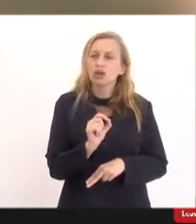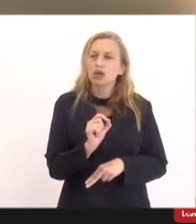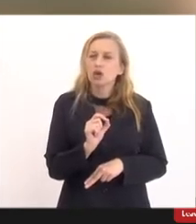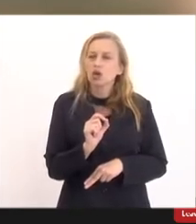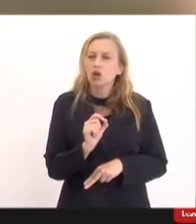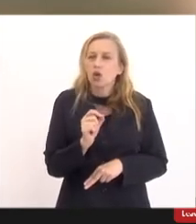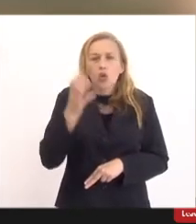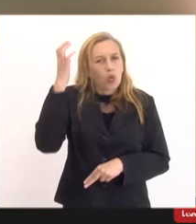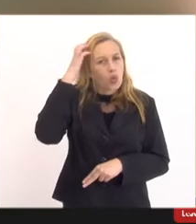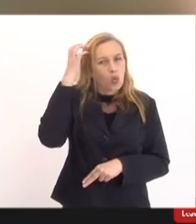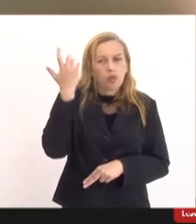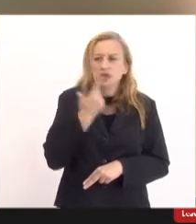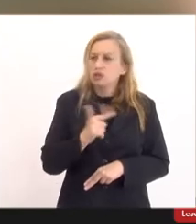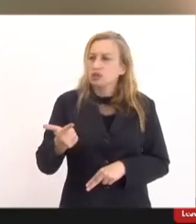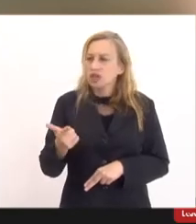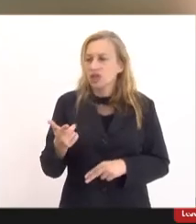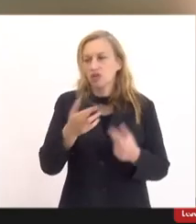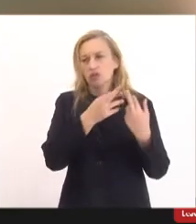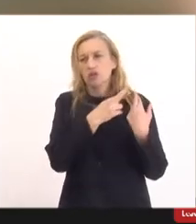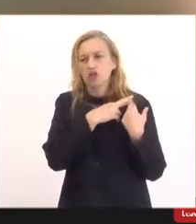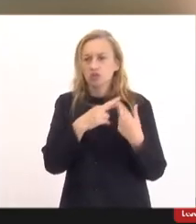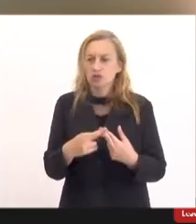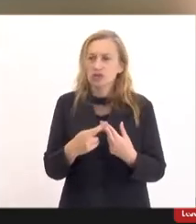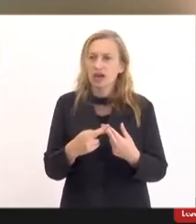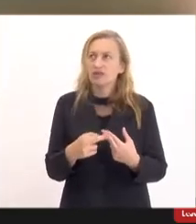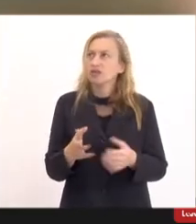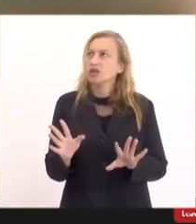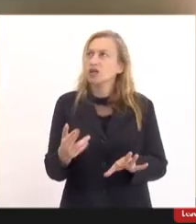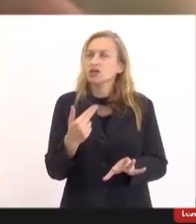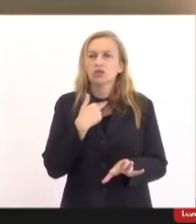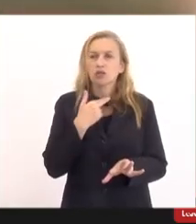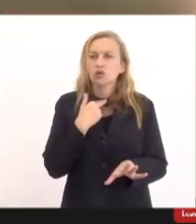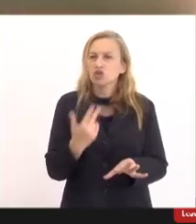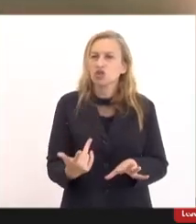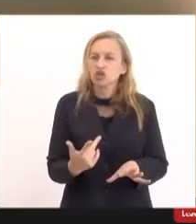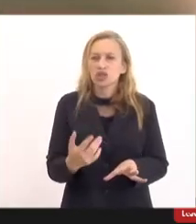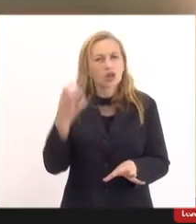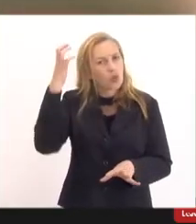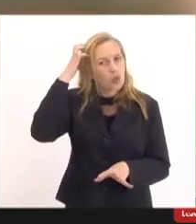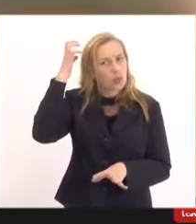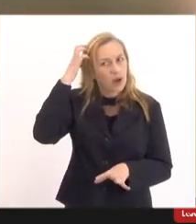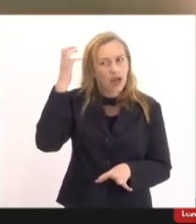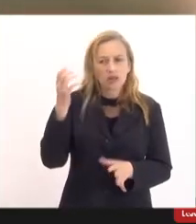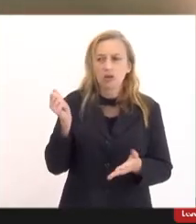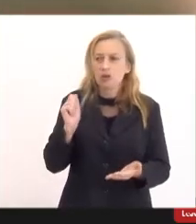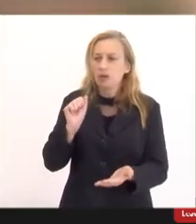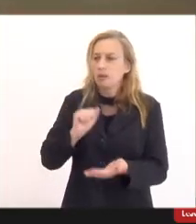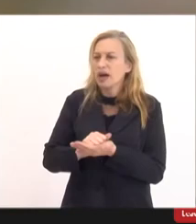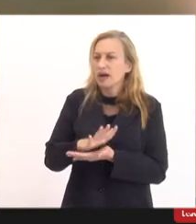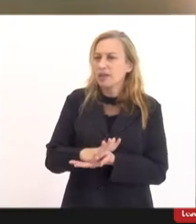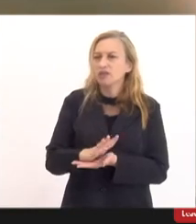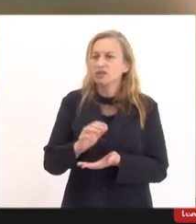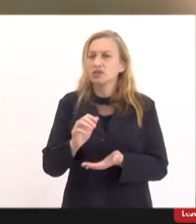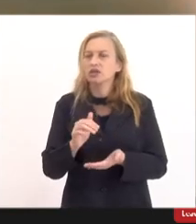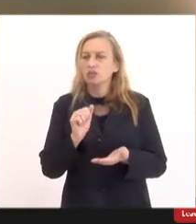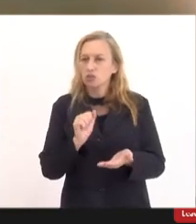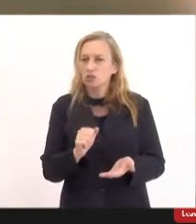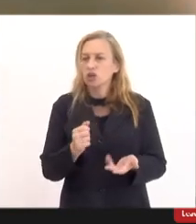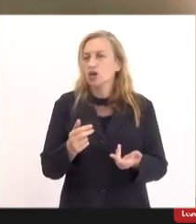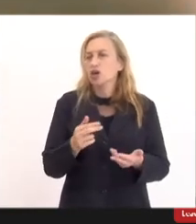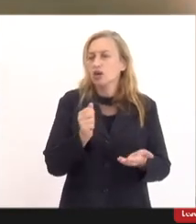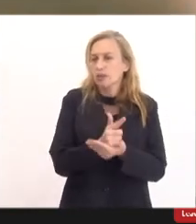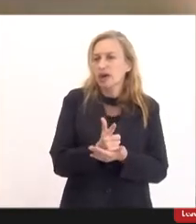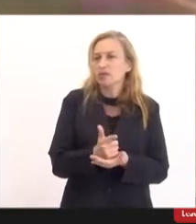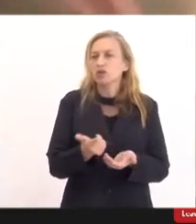dos responsáveis razão pela qual eles não poderiam ser condenados então ao pagamento da multa por conta desse comportamento